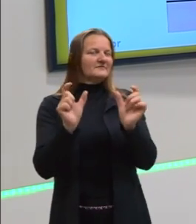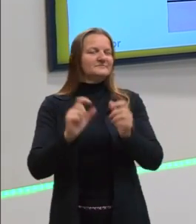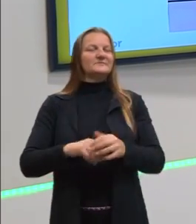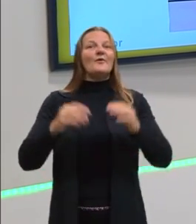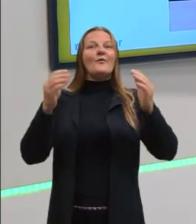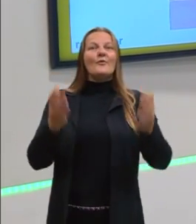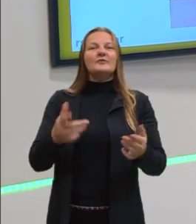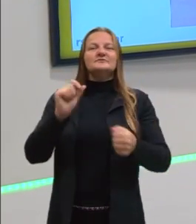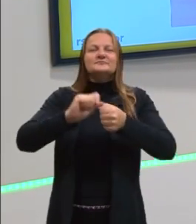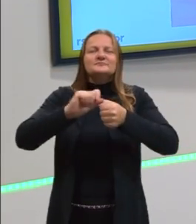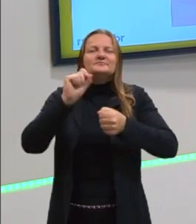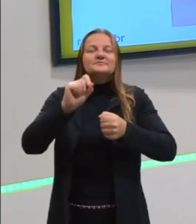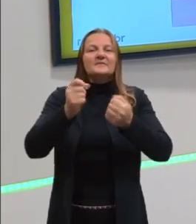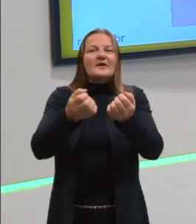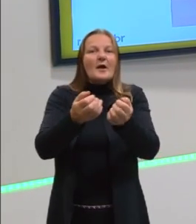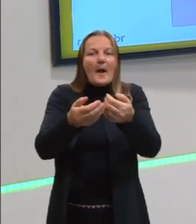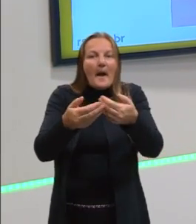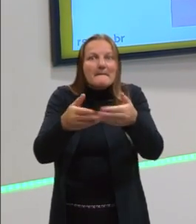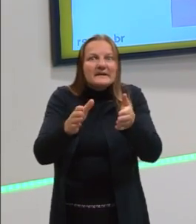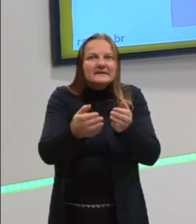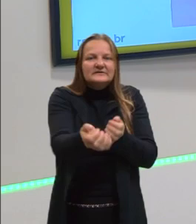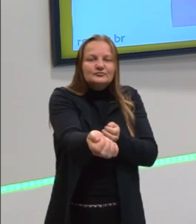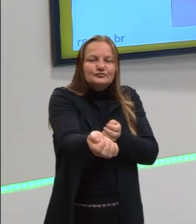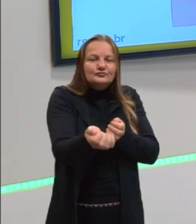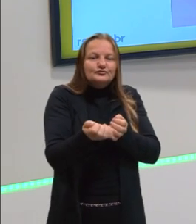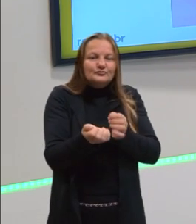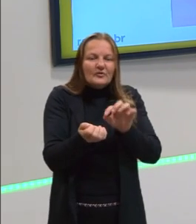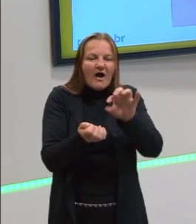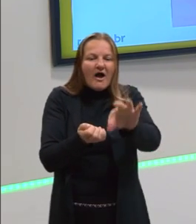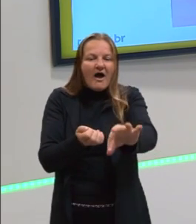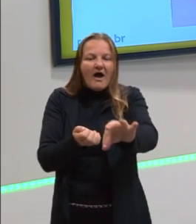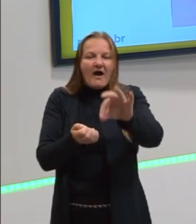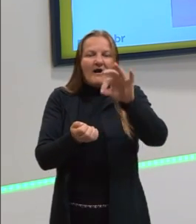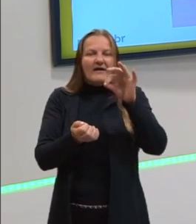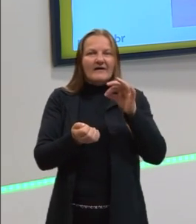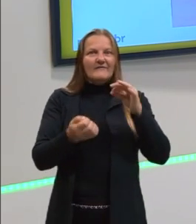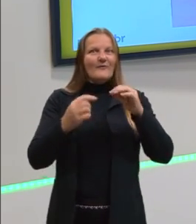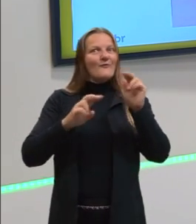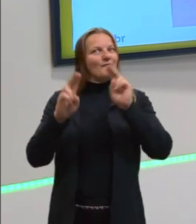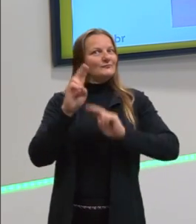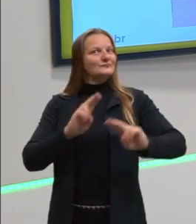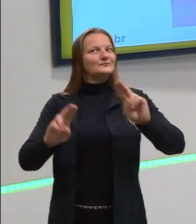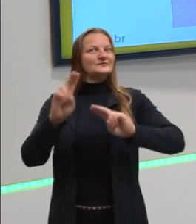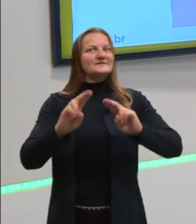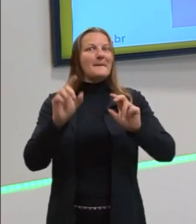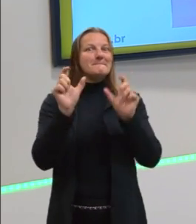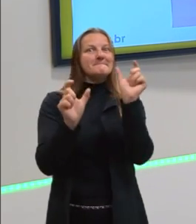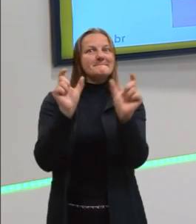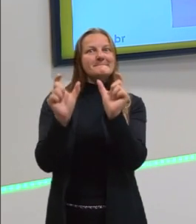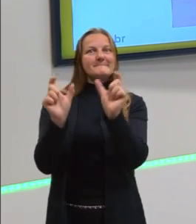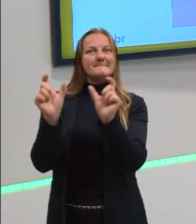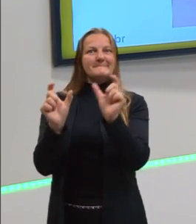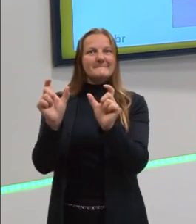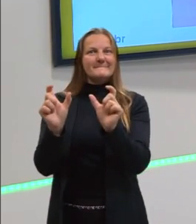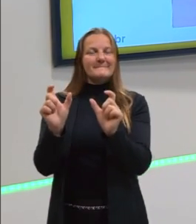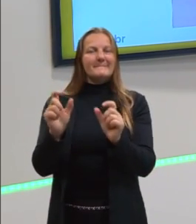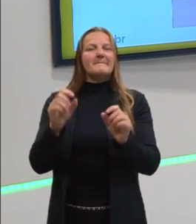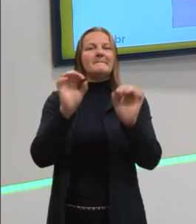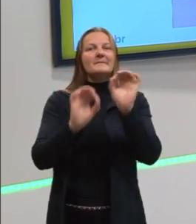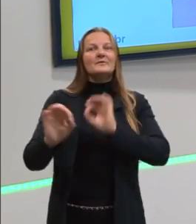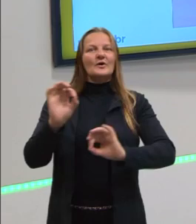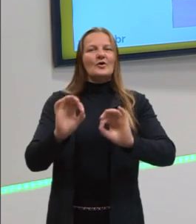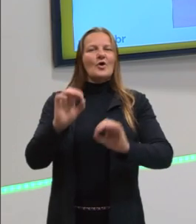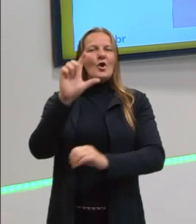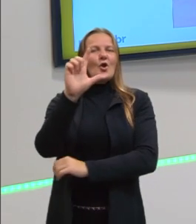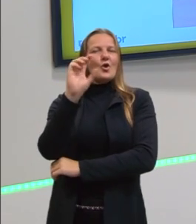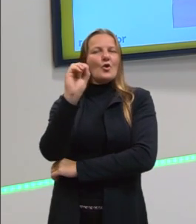gente vai fazer é abrir essas gavetas, selecionar essas roupas e entender como é que a gente coloca todas elas em um look.